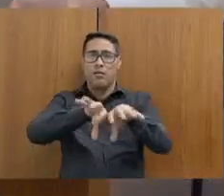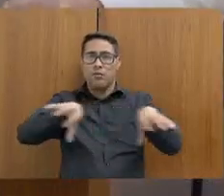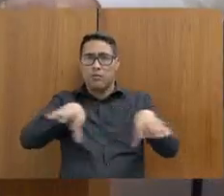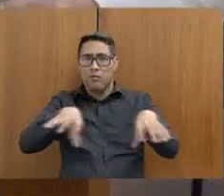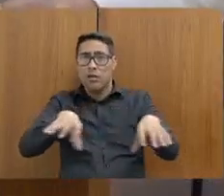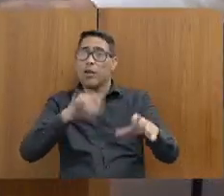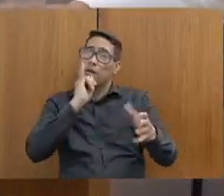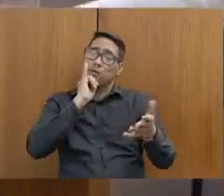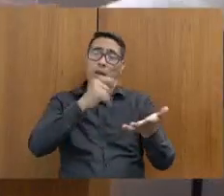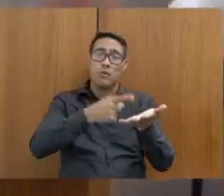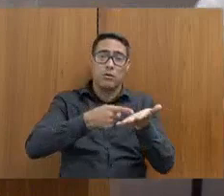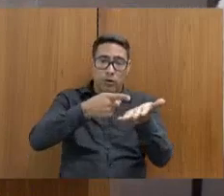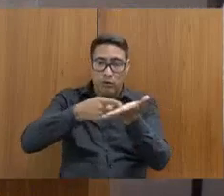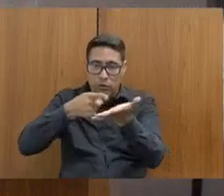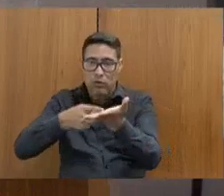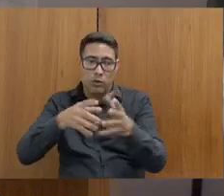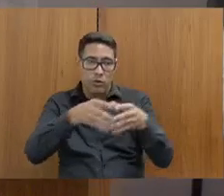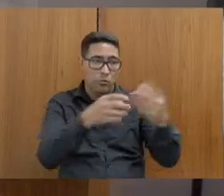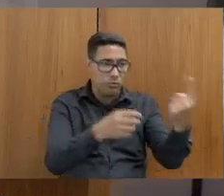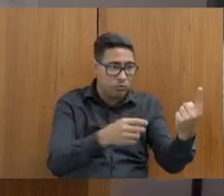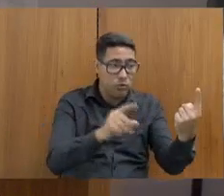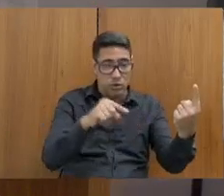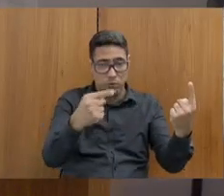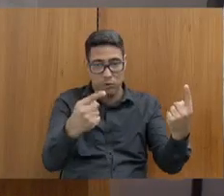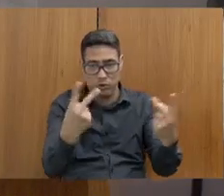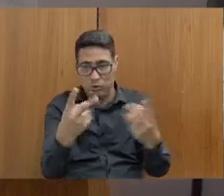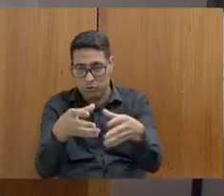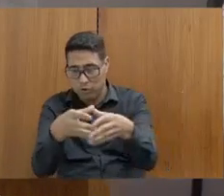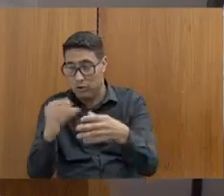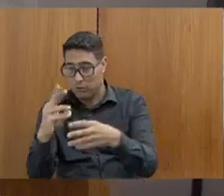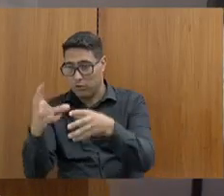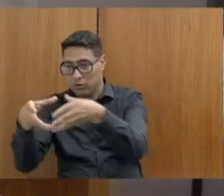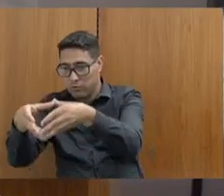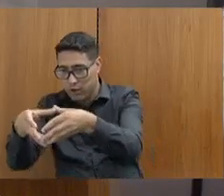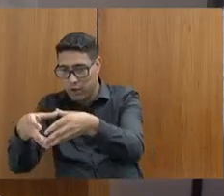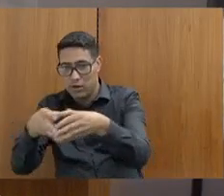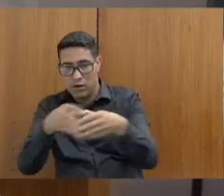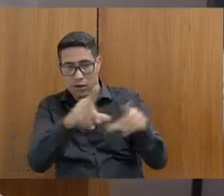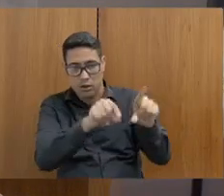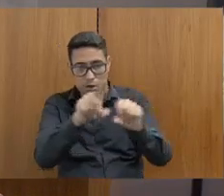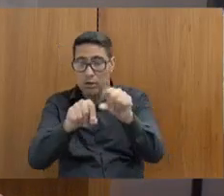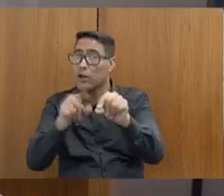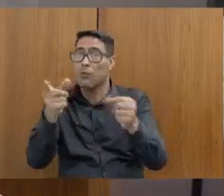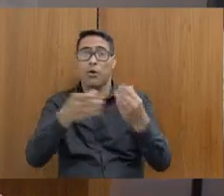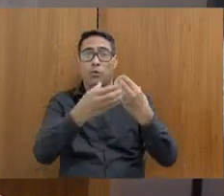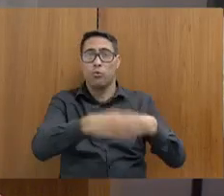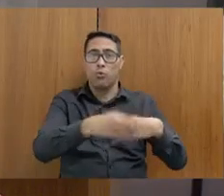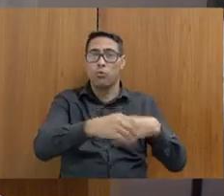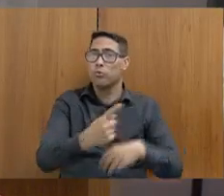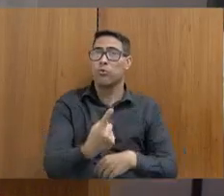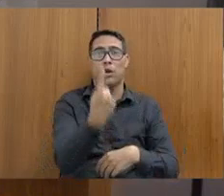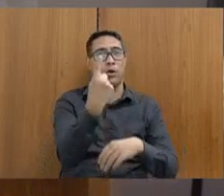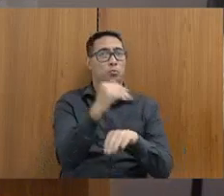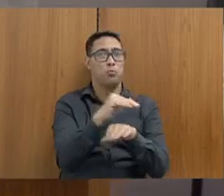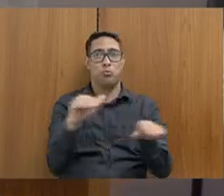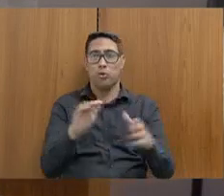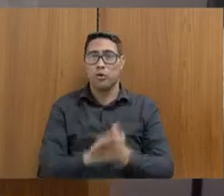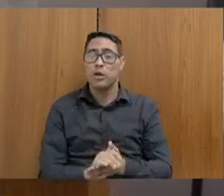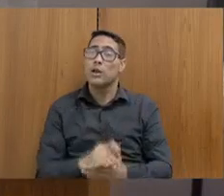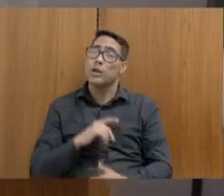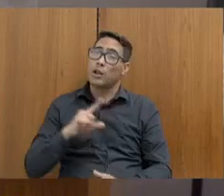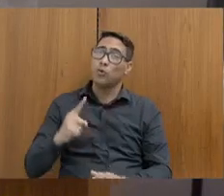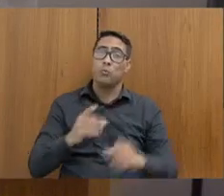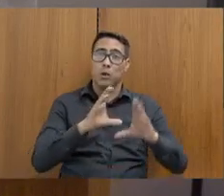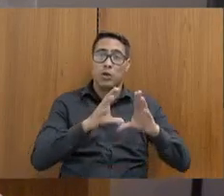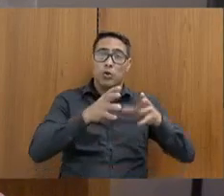turma 1 primeiro, chamar a turma 2 e, por fim, a turma 3. Isso não vai acontecer, porque o concurso é um só. Então, existe uma turma